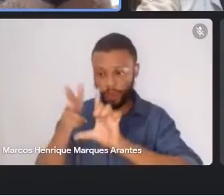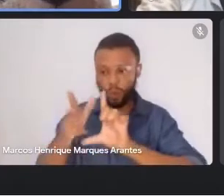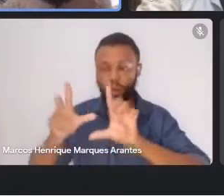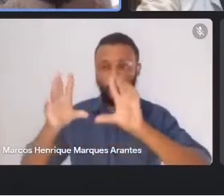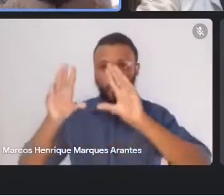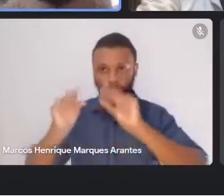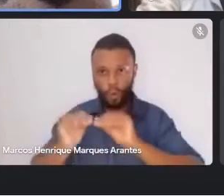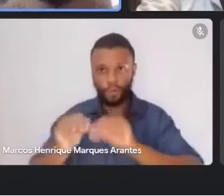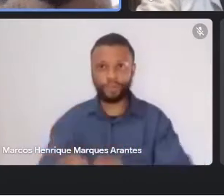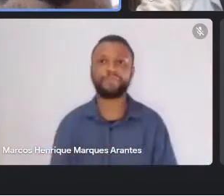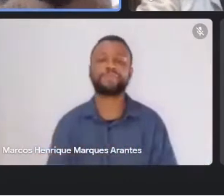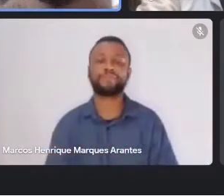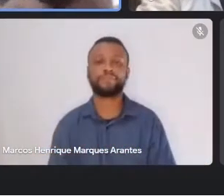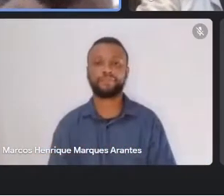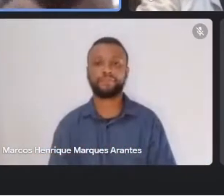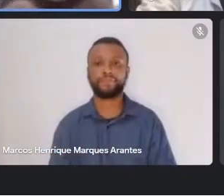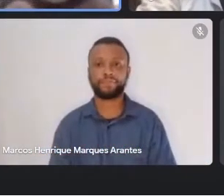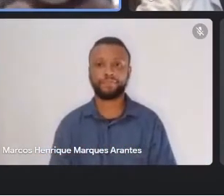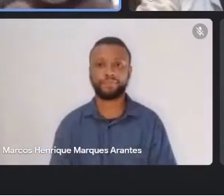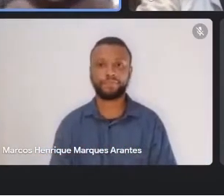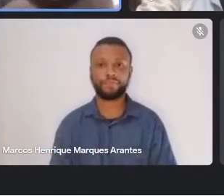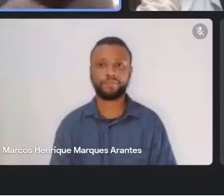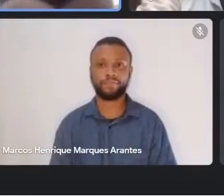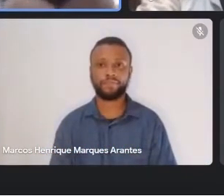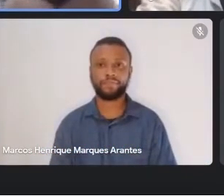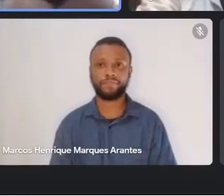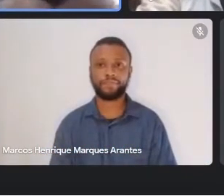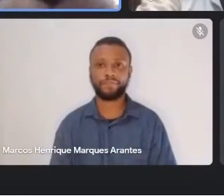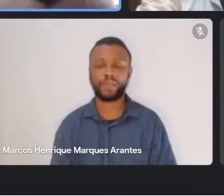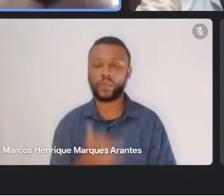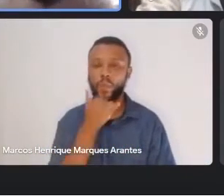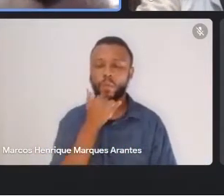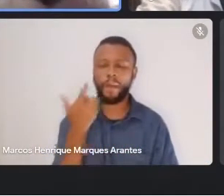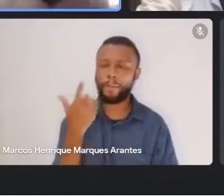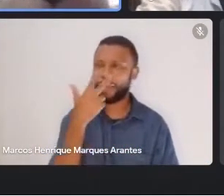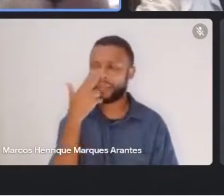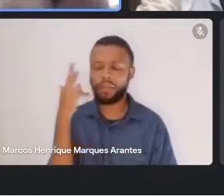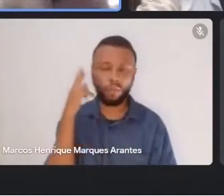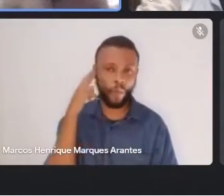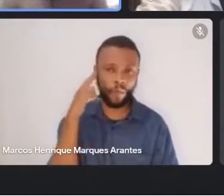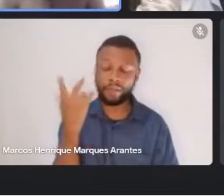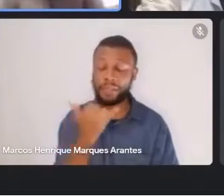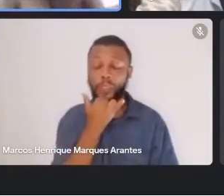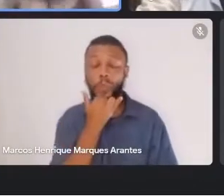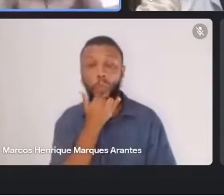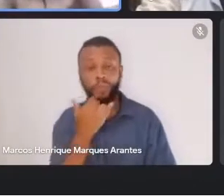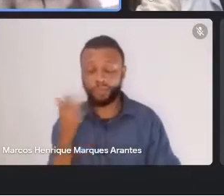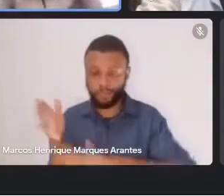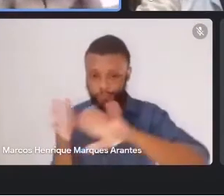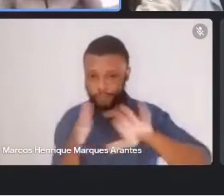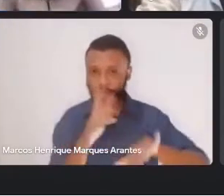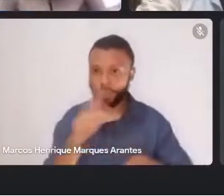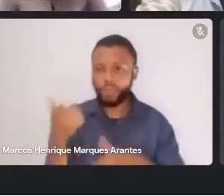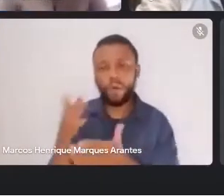Aspir Artes está nos ouvindo? Acho que não. Mas desculpa, Regina, vamos lá, vamos bater bola e tal.